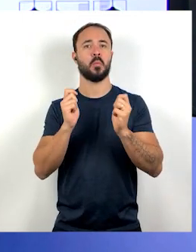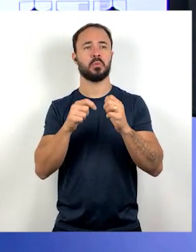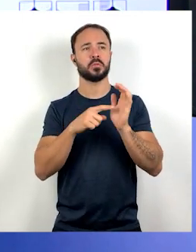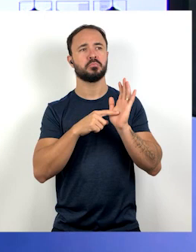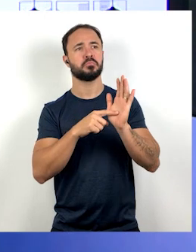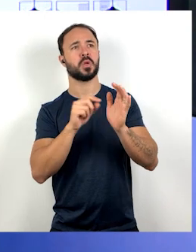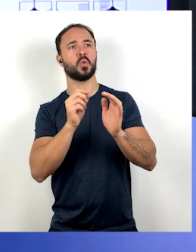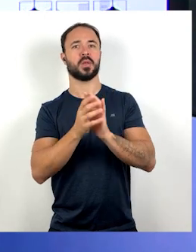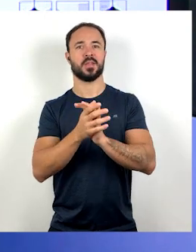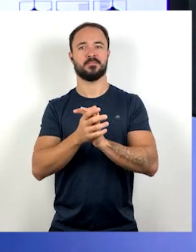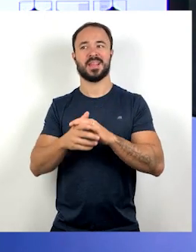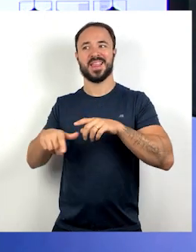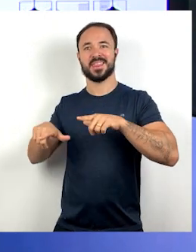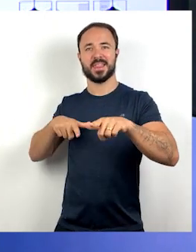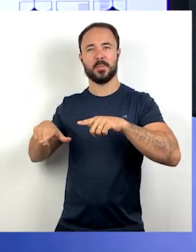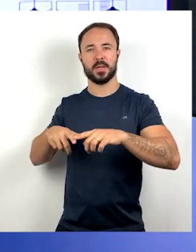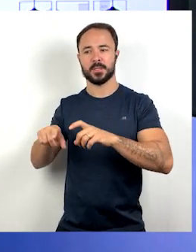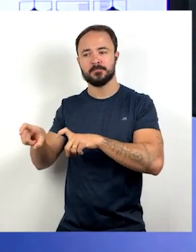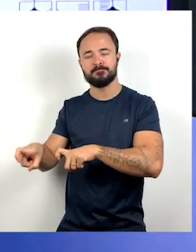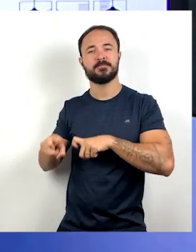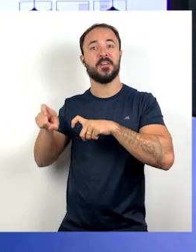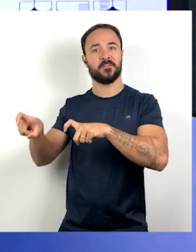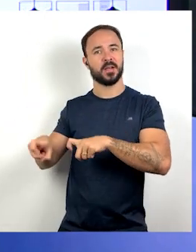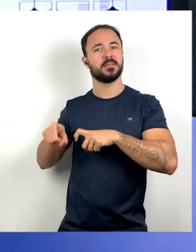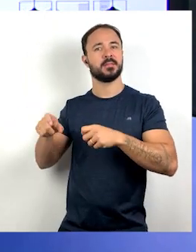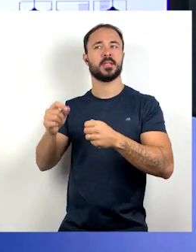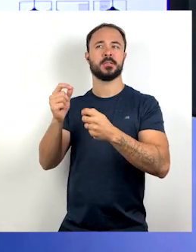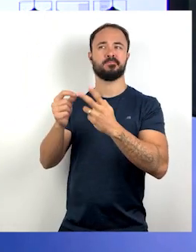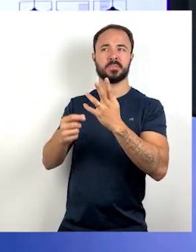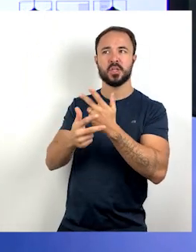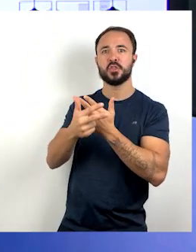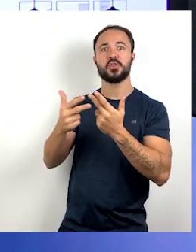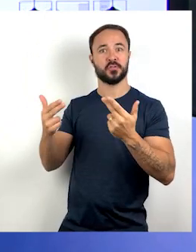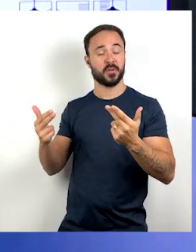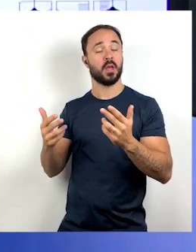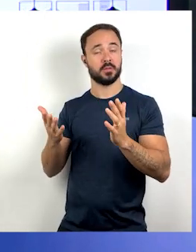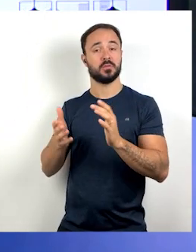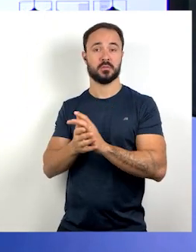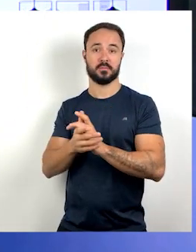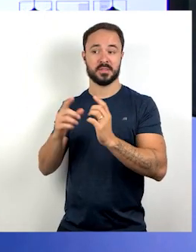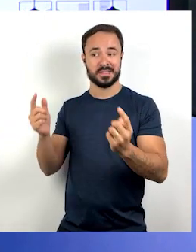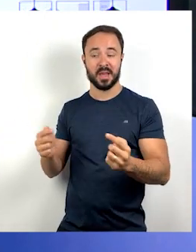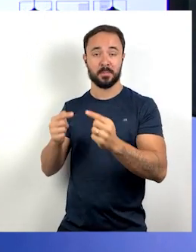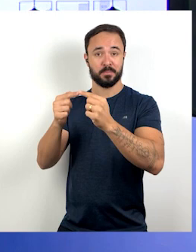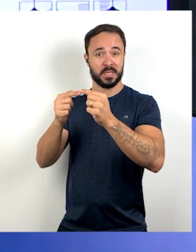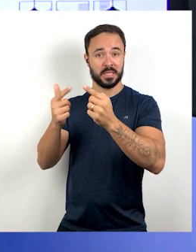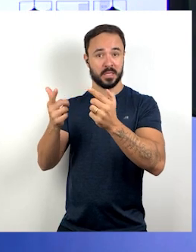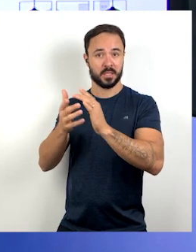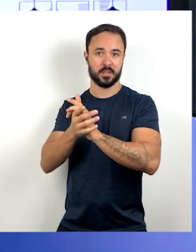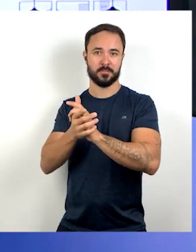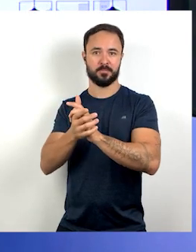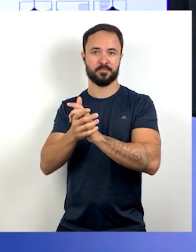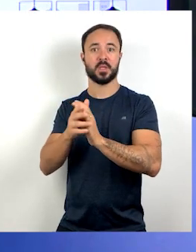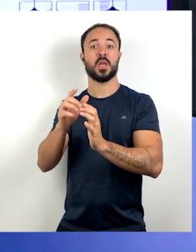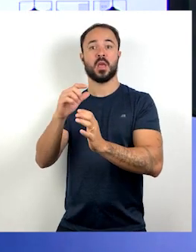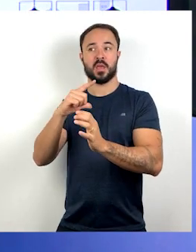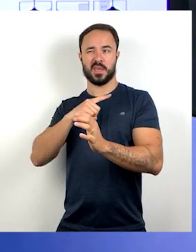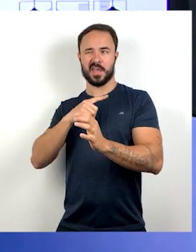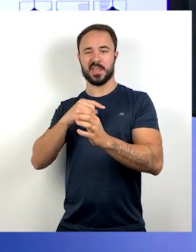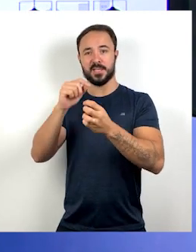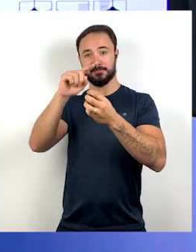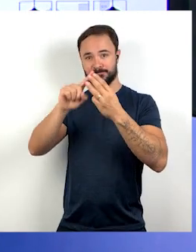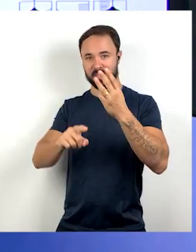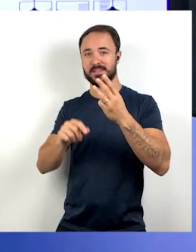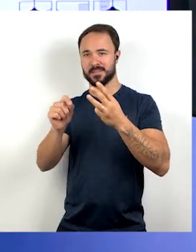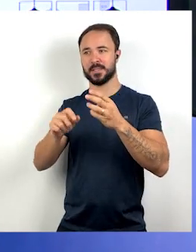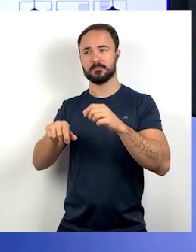fazendas, na agricultura. E aí nós temos três tipos de funções específicas, que são